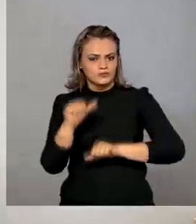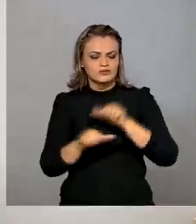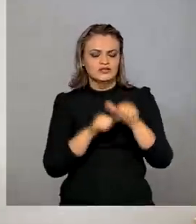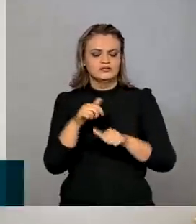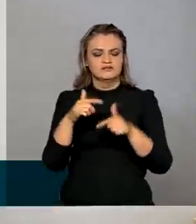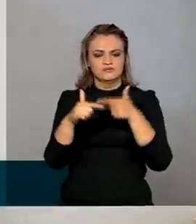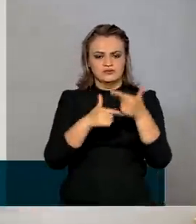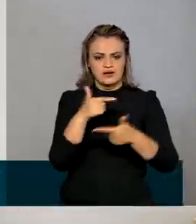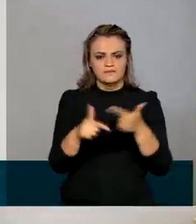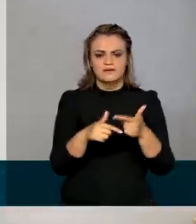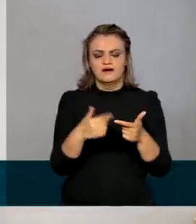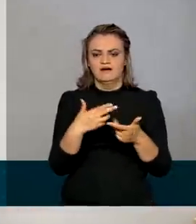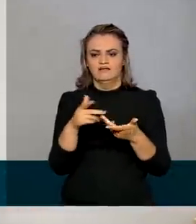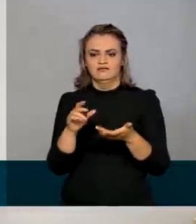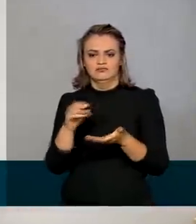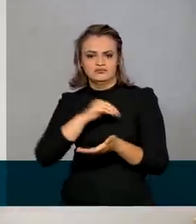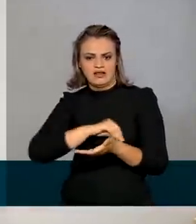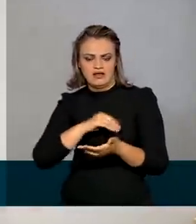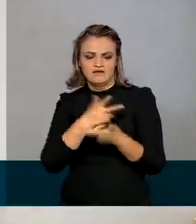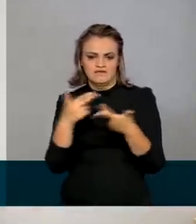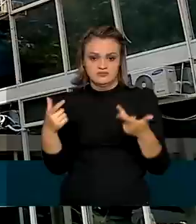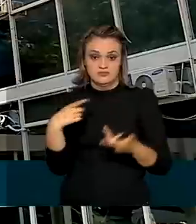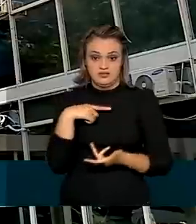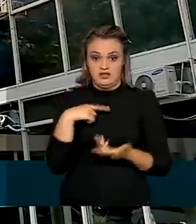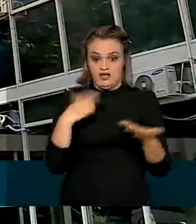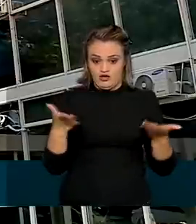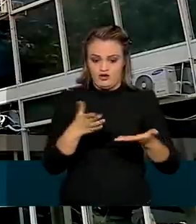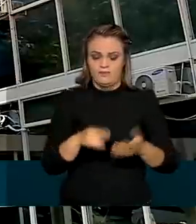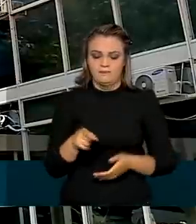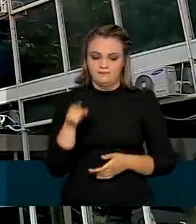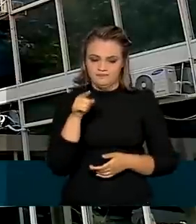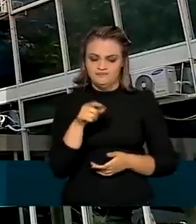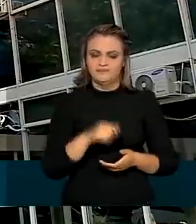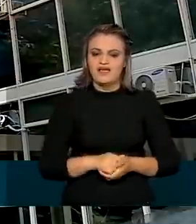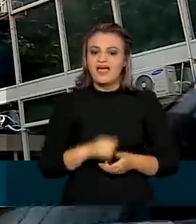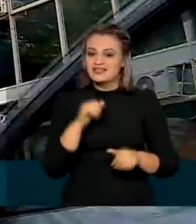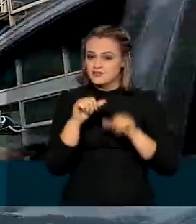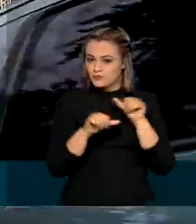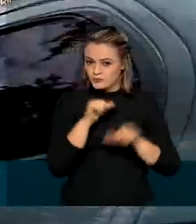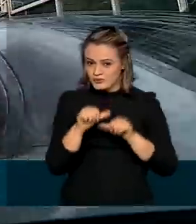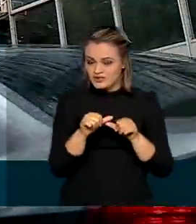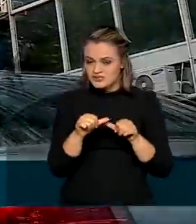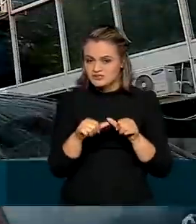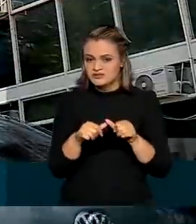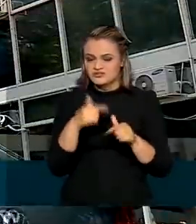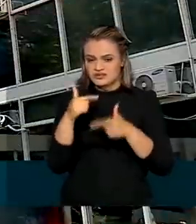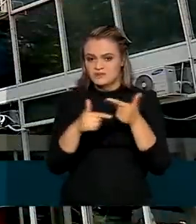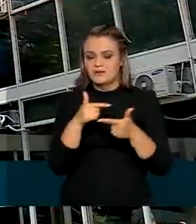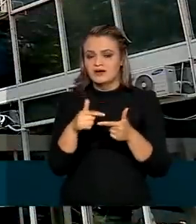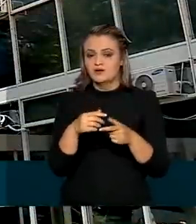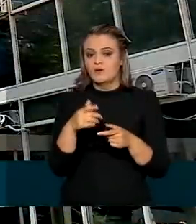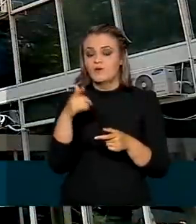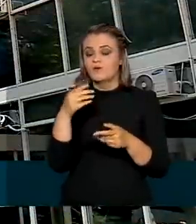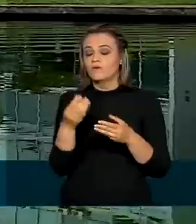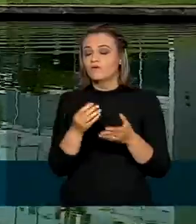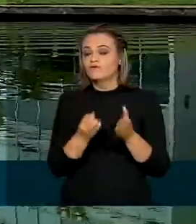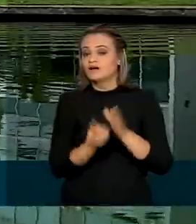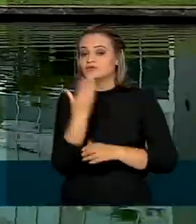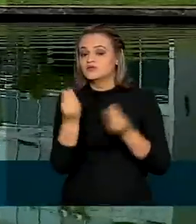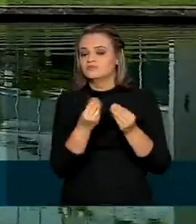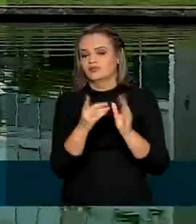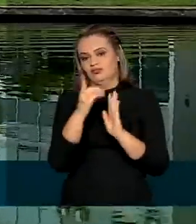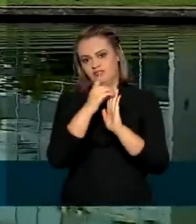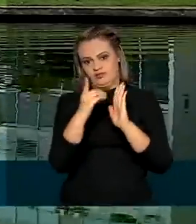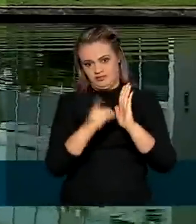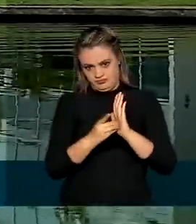cargos, funções e gratificações atualmente existentes. Essa transformação de cargos será sempre feita por meio de decreto. A